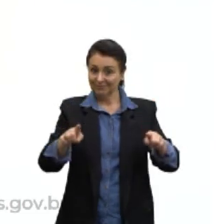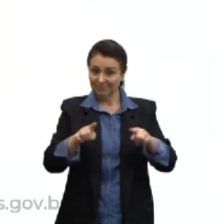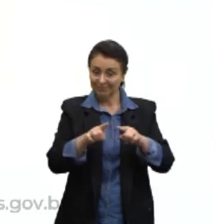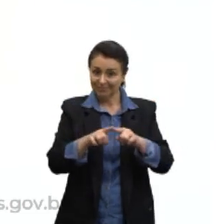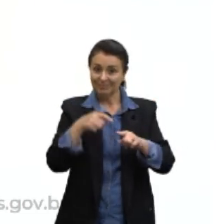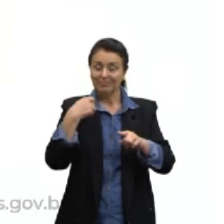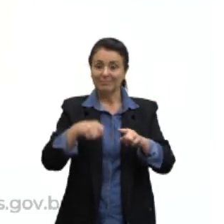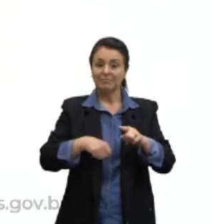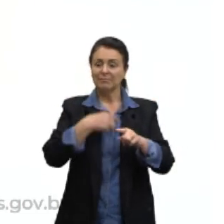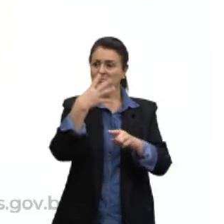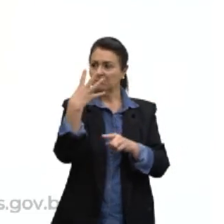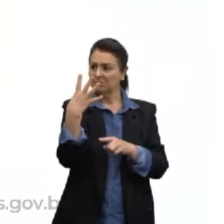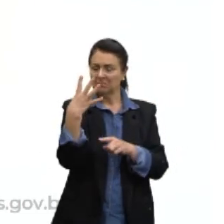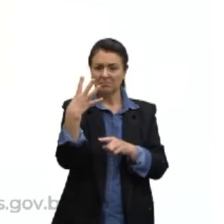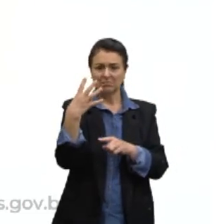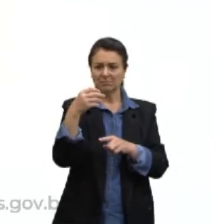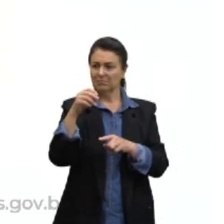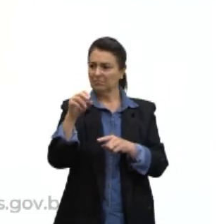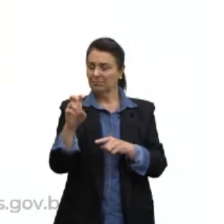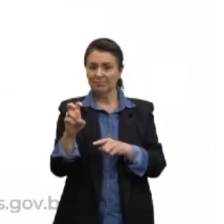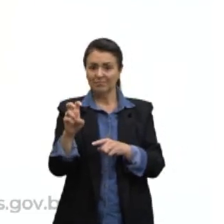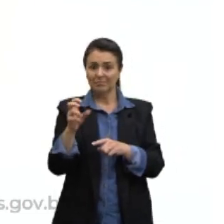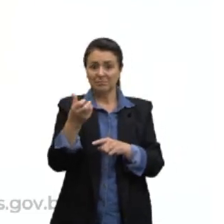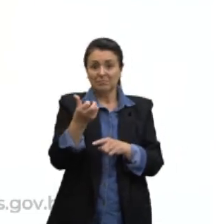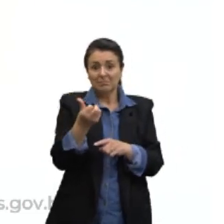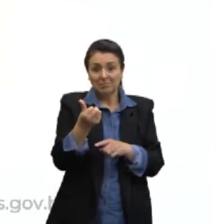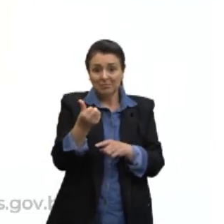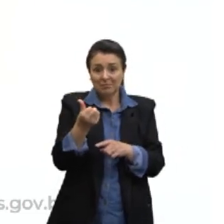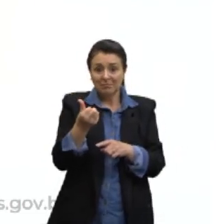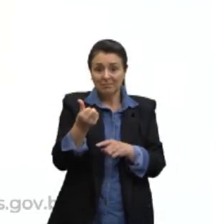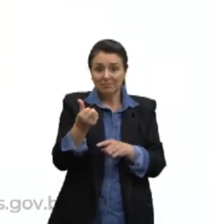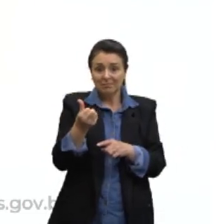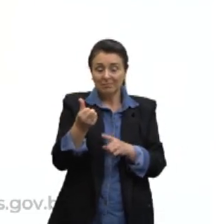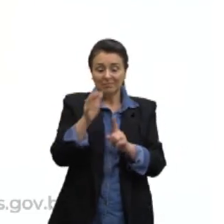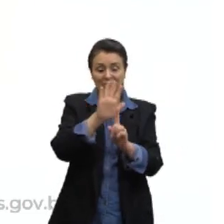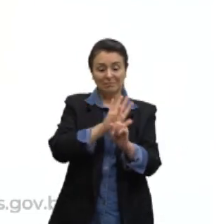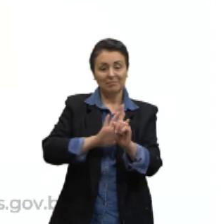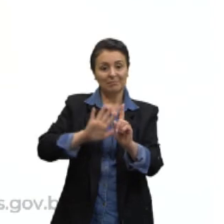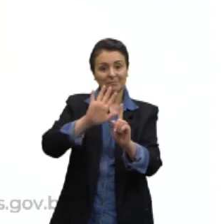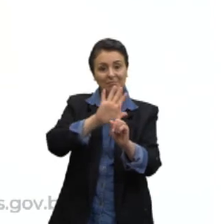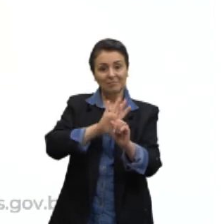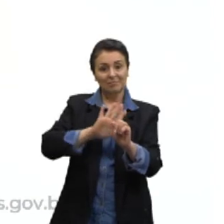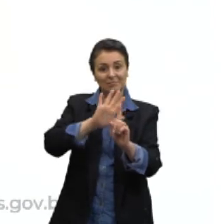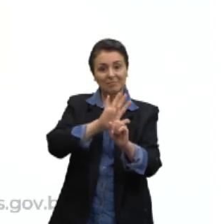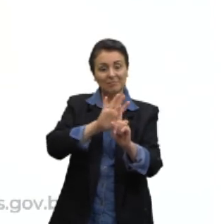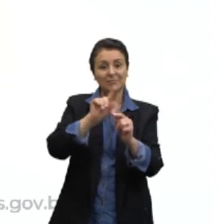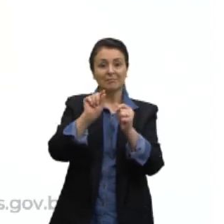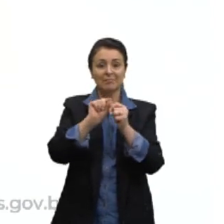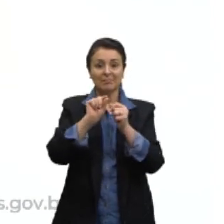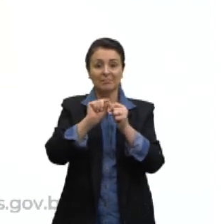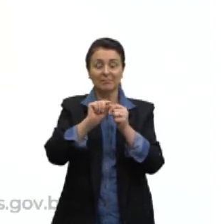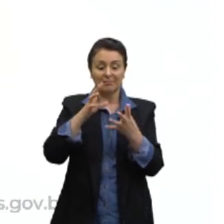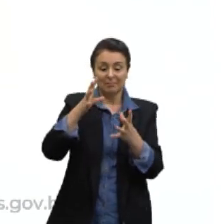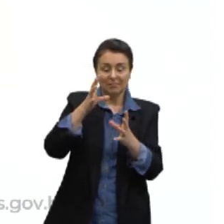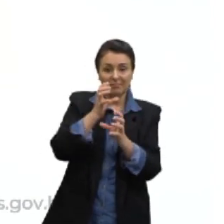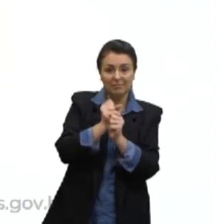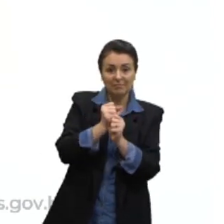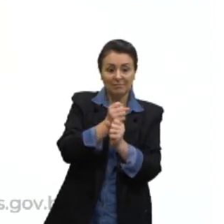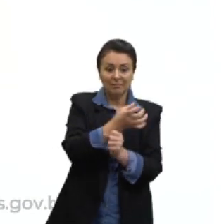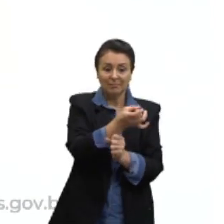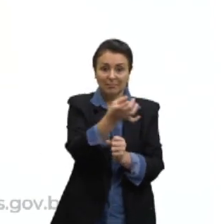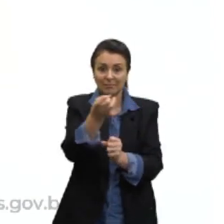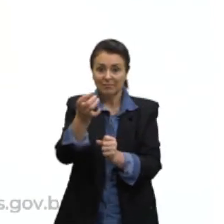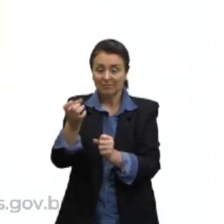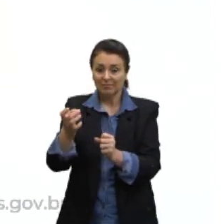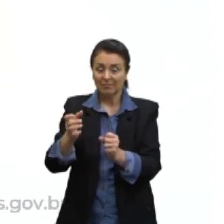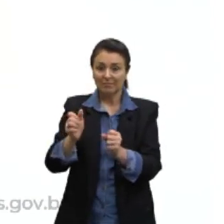são quatro faces, se são cinco faces, seis faces, e fazer esta área lateral, que é a soma de cada área